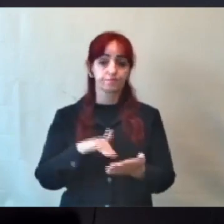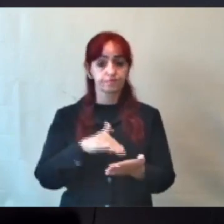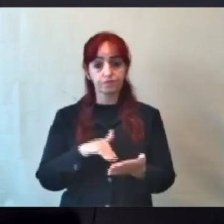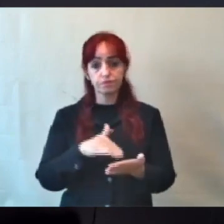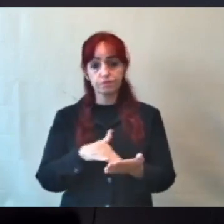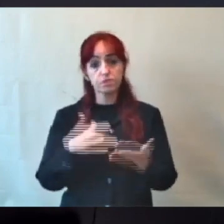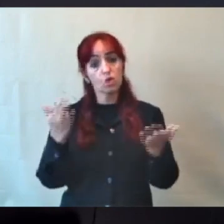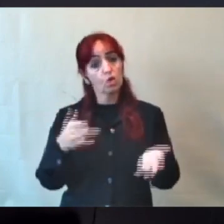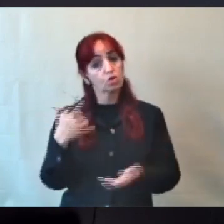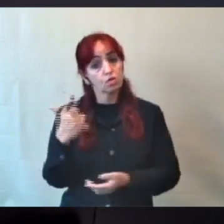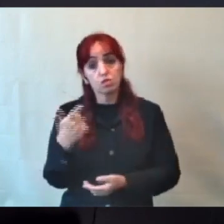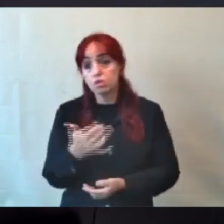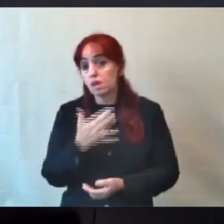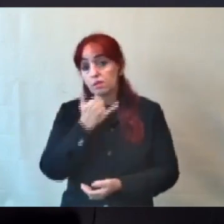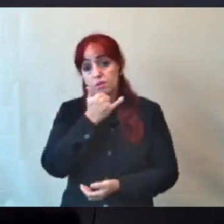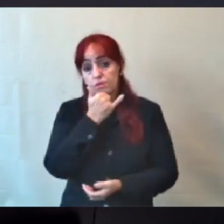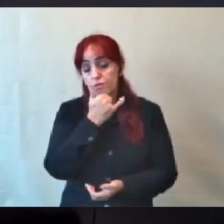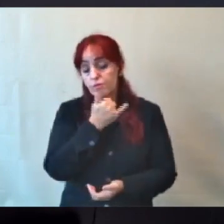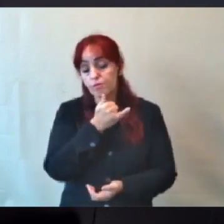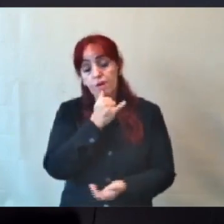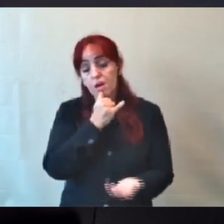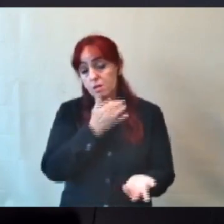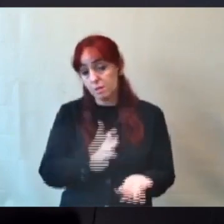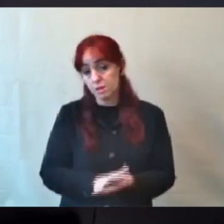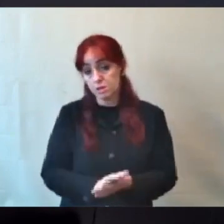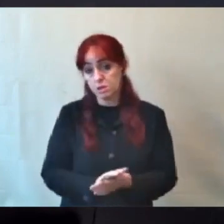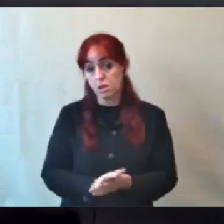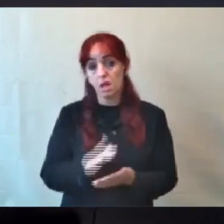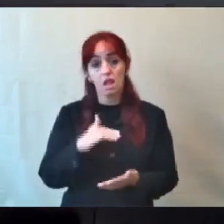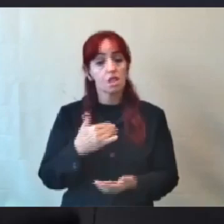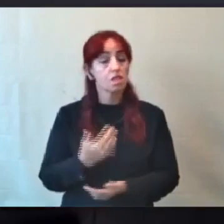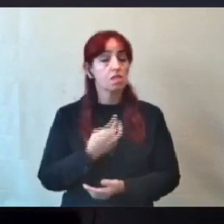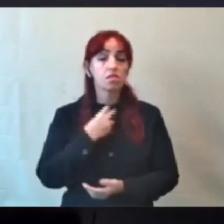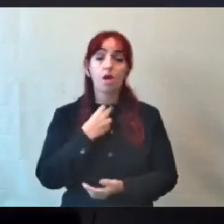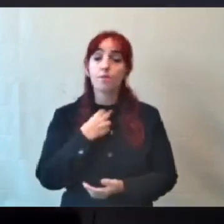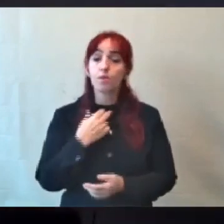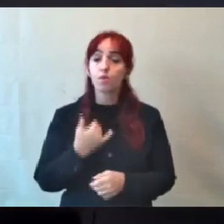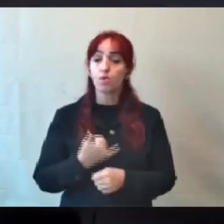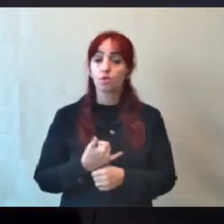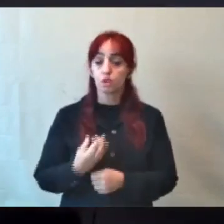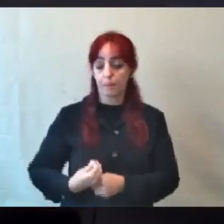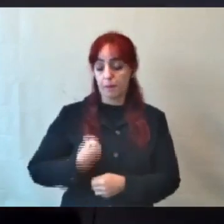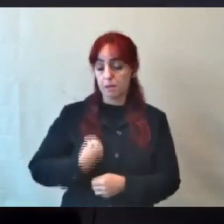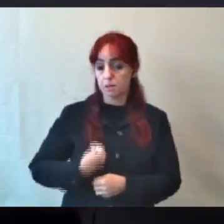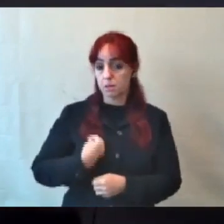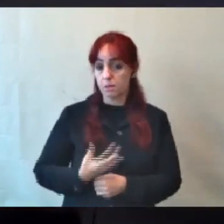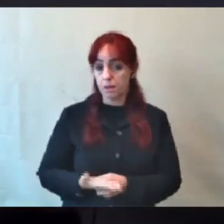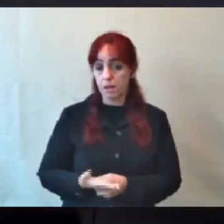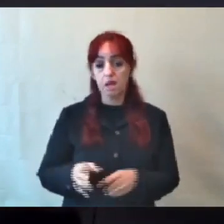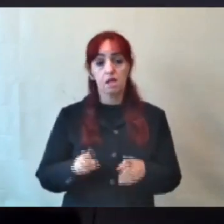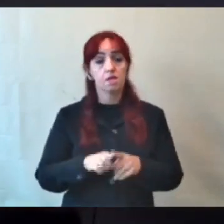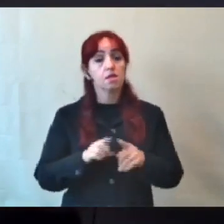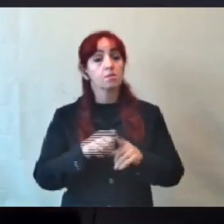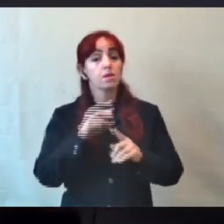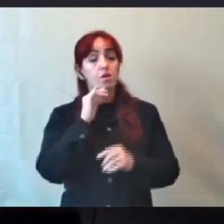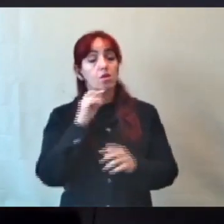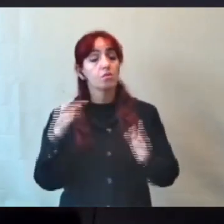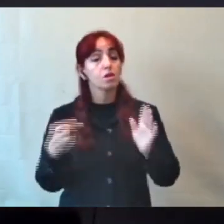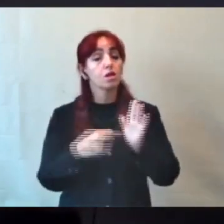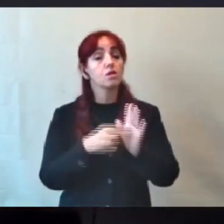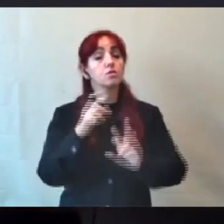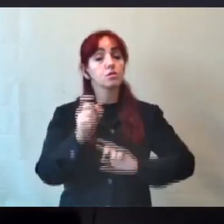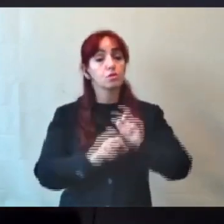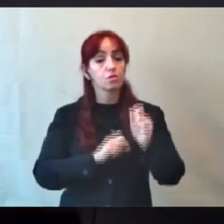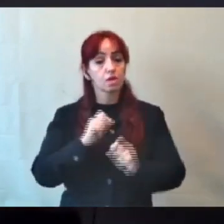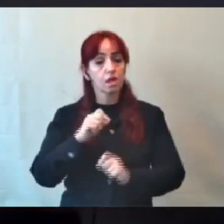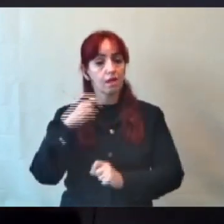hoje, infelizmente. Ele não pôde participar, e como muito bem denunciado pelo meu colega vereador Gilson Guimarães, na agenda do